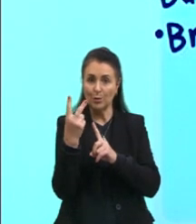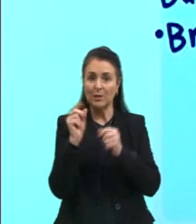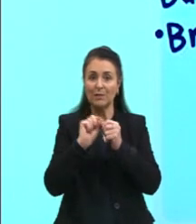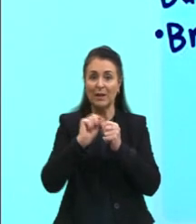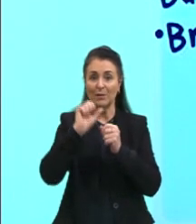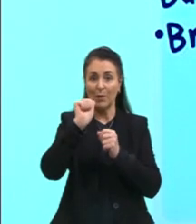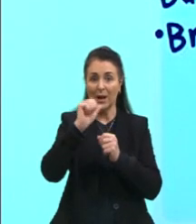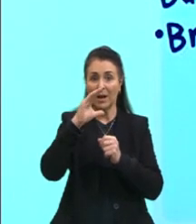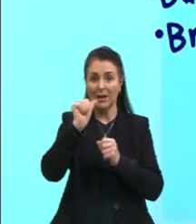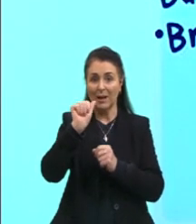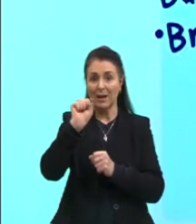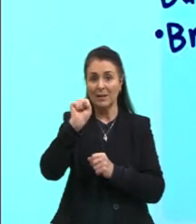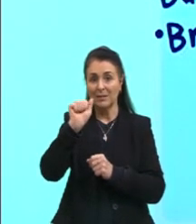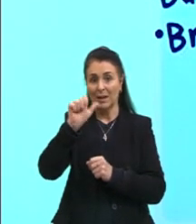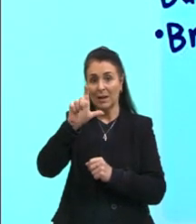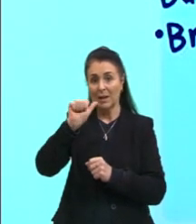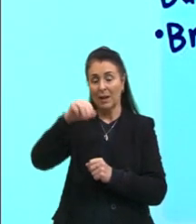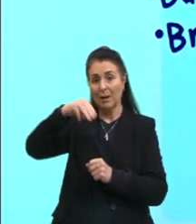acasalamento.